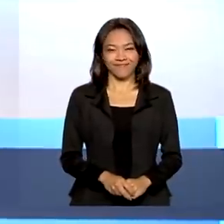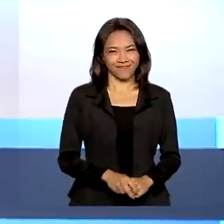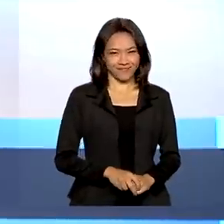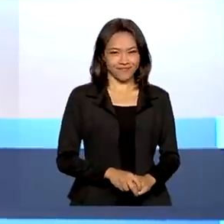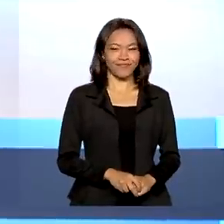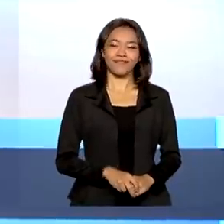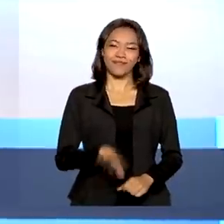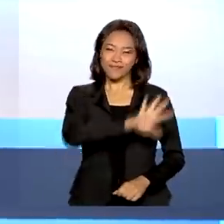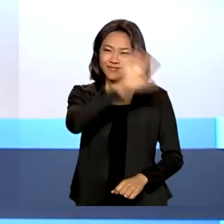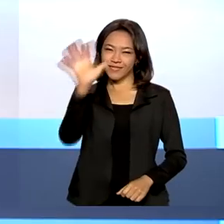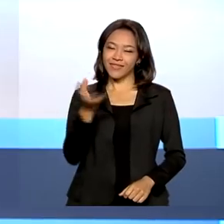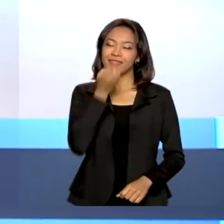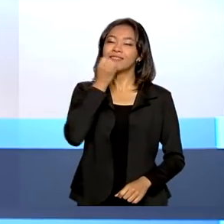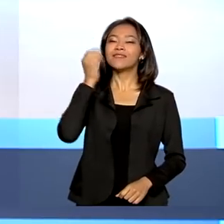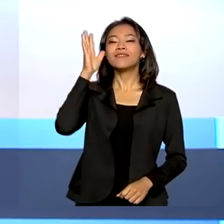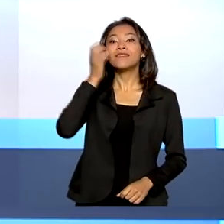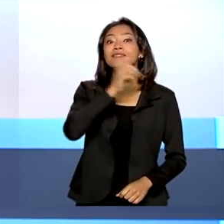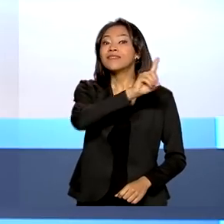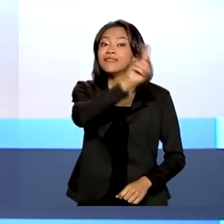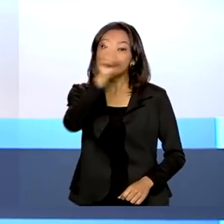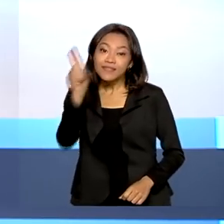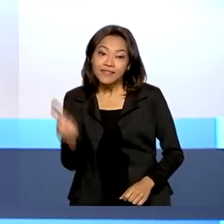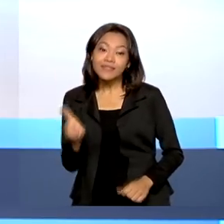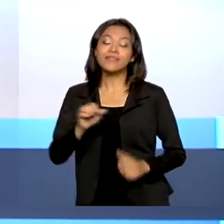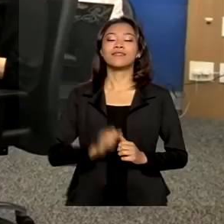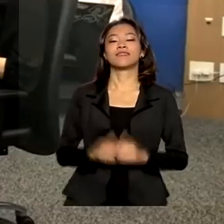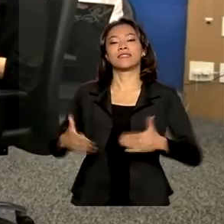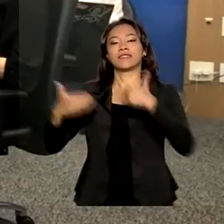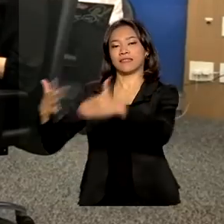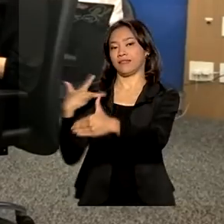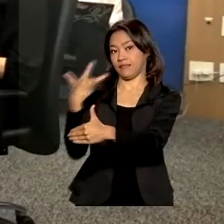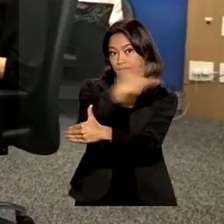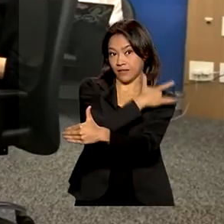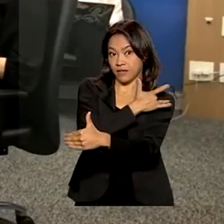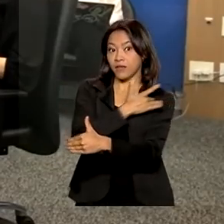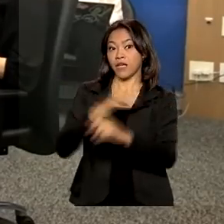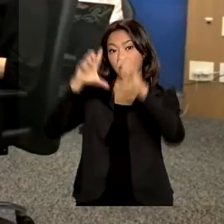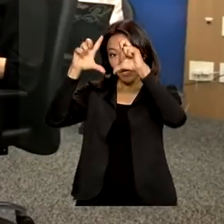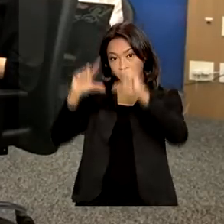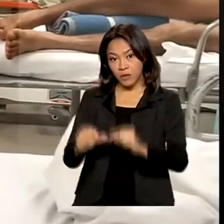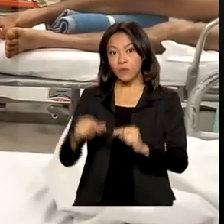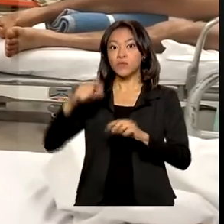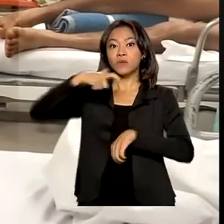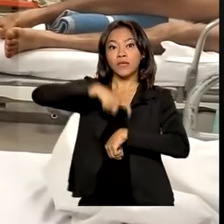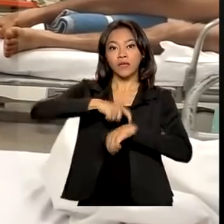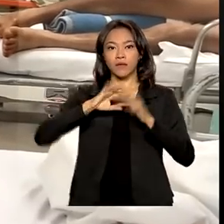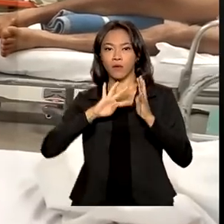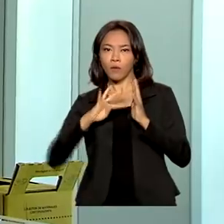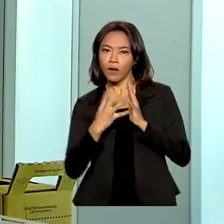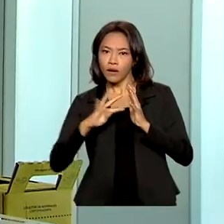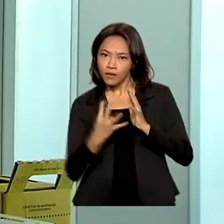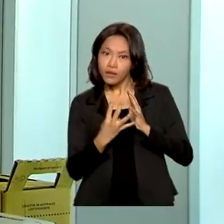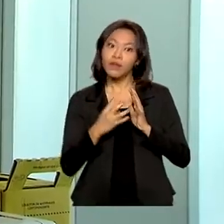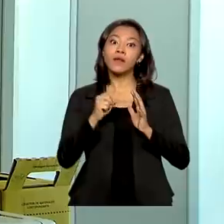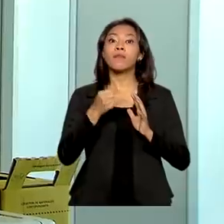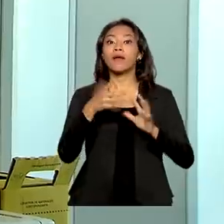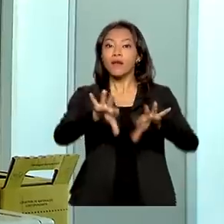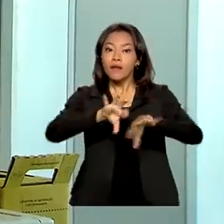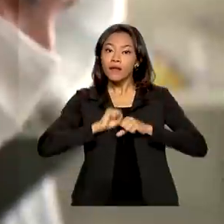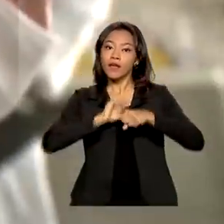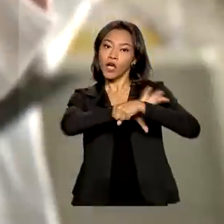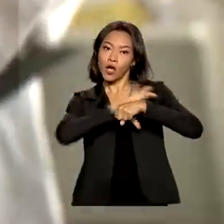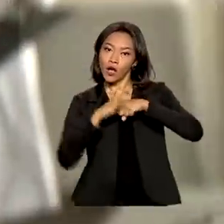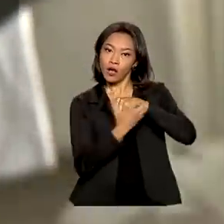Olá, bom dia. Ministério da Saúde reduz a quarentena para infectados com Covid-19 no Brasil